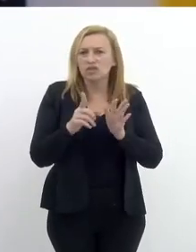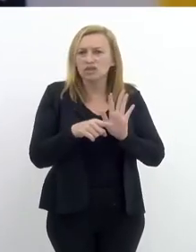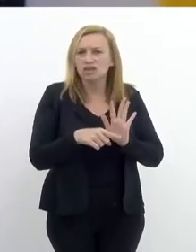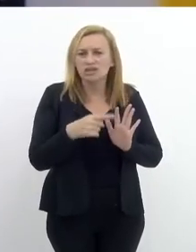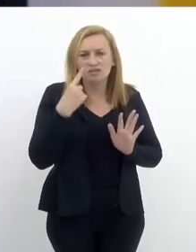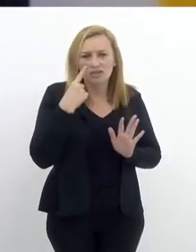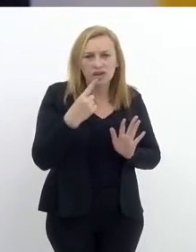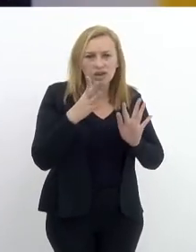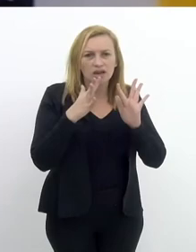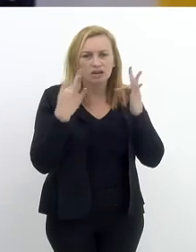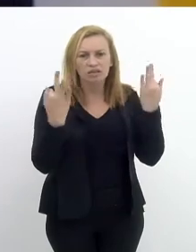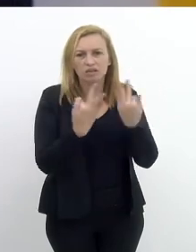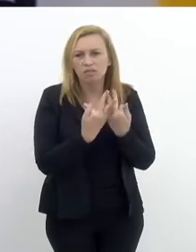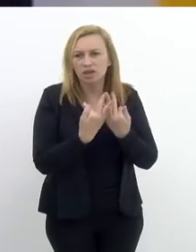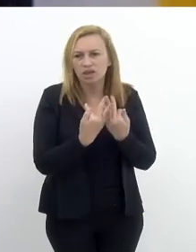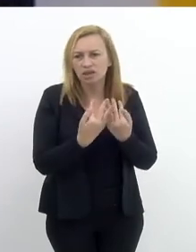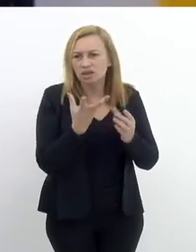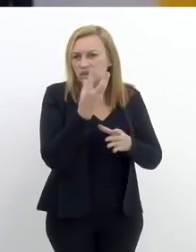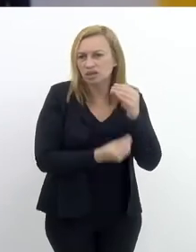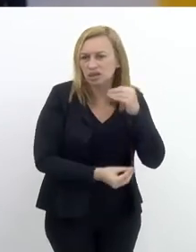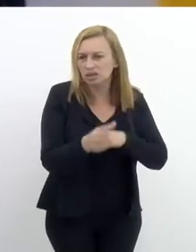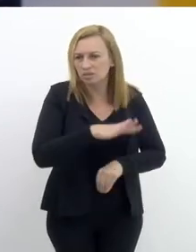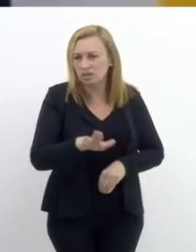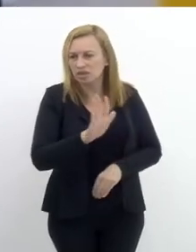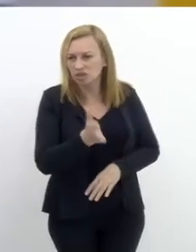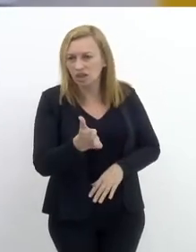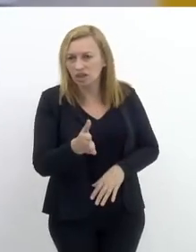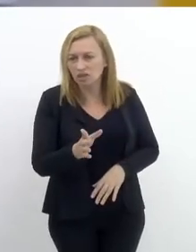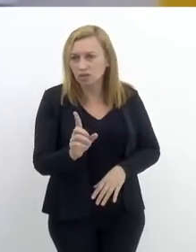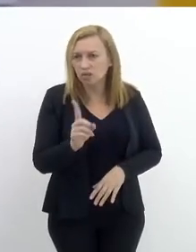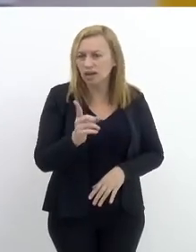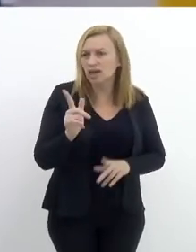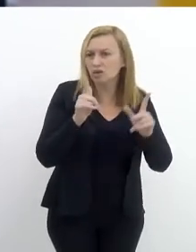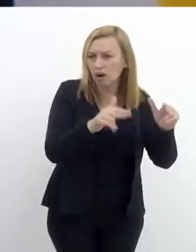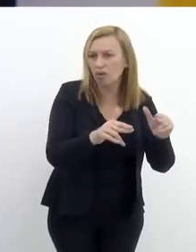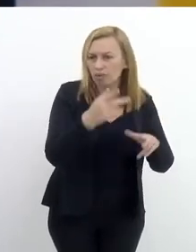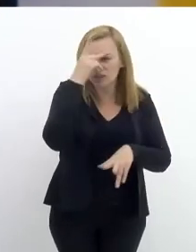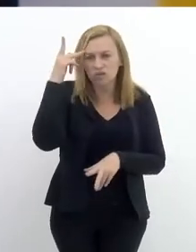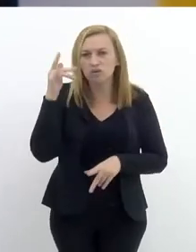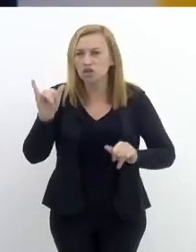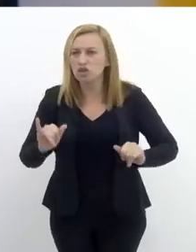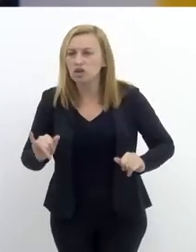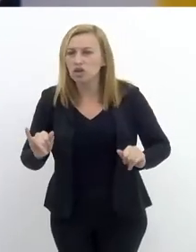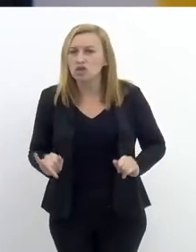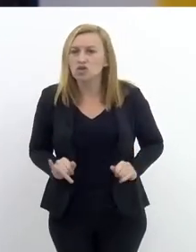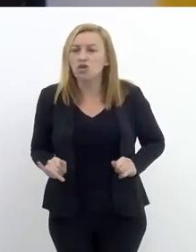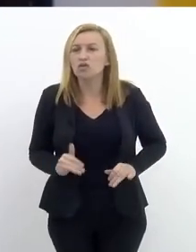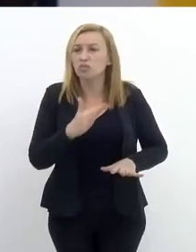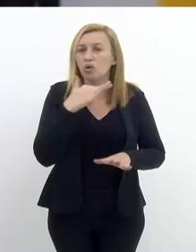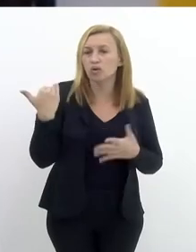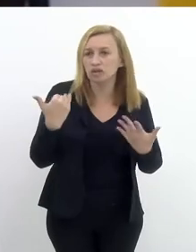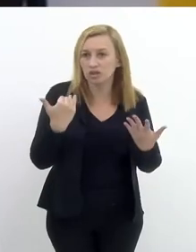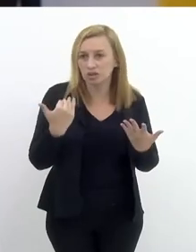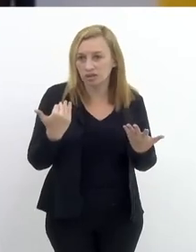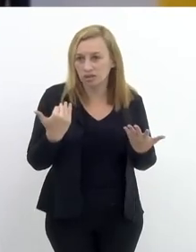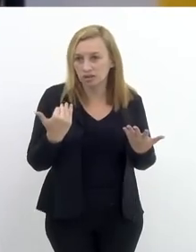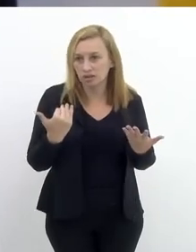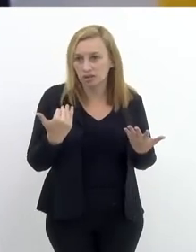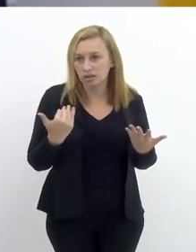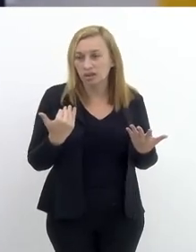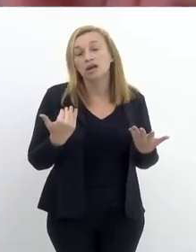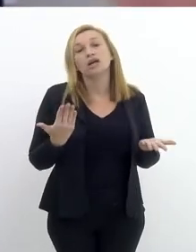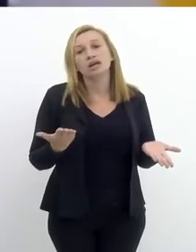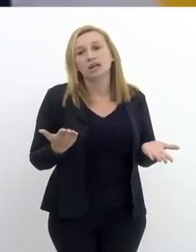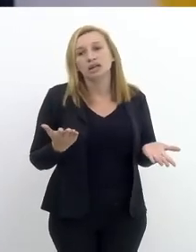atender um familiar de pessoas desaparecidas não é a mesma coisa de que atender alguém que sofre o luto. Você não pode dizer para a família de pessoas desaparecidas,